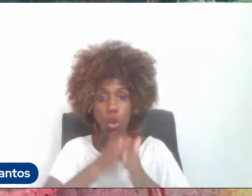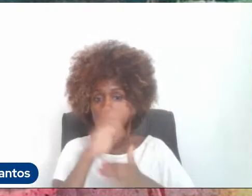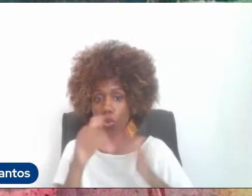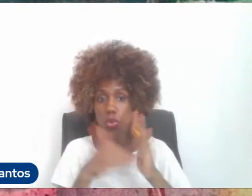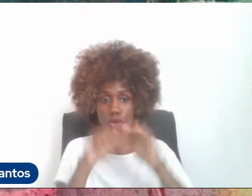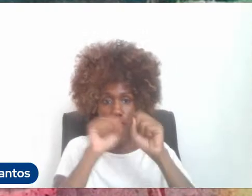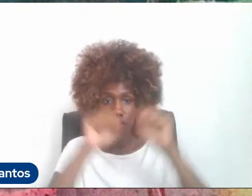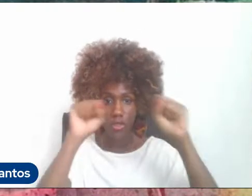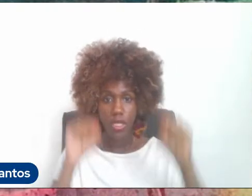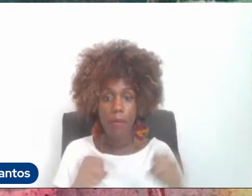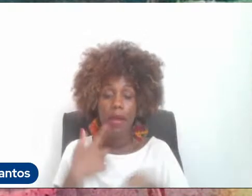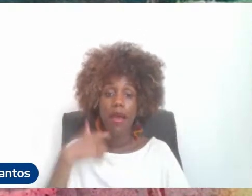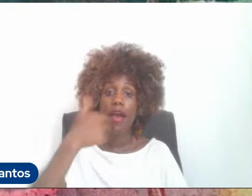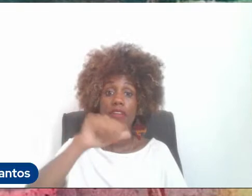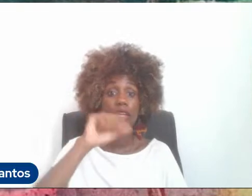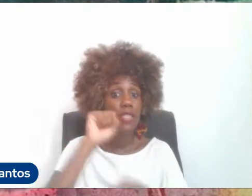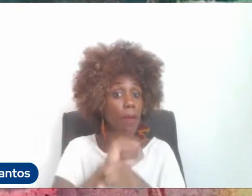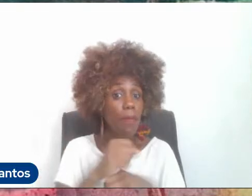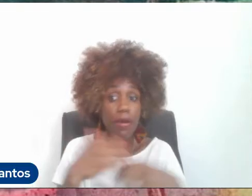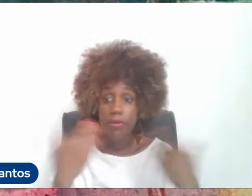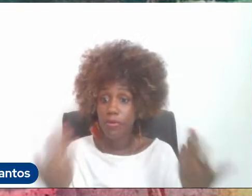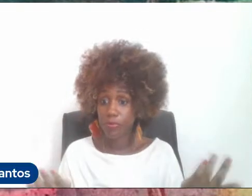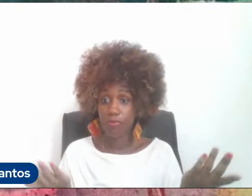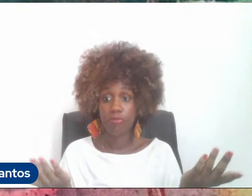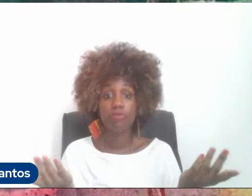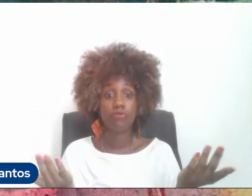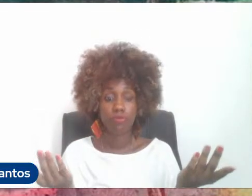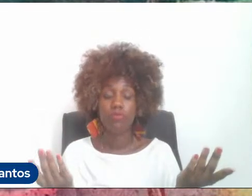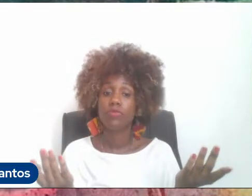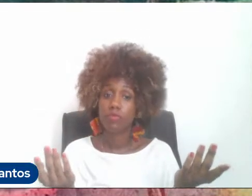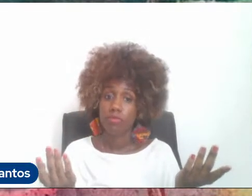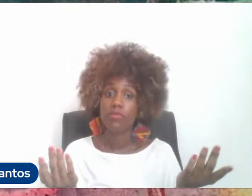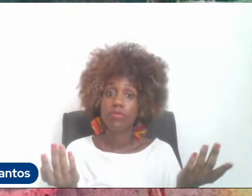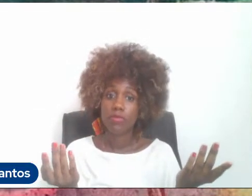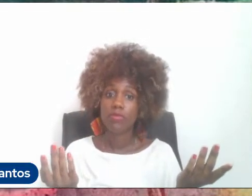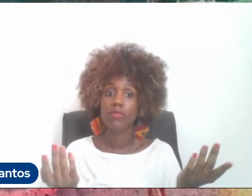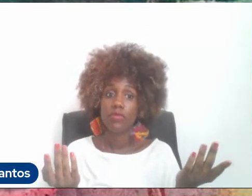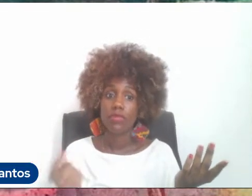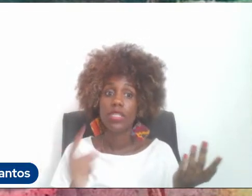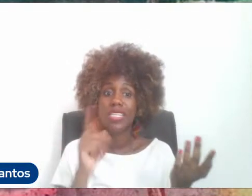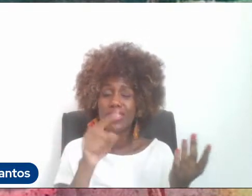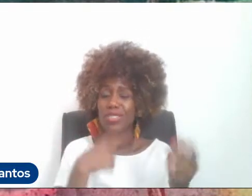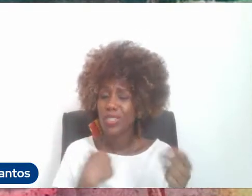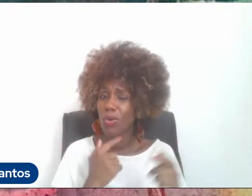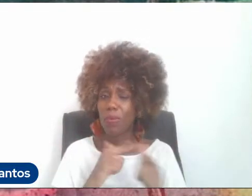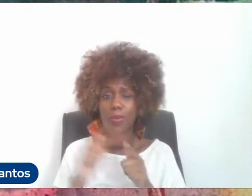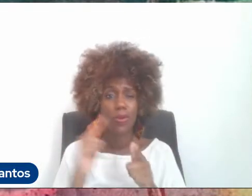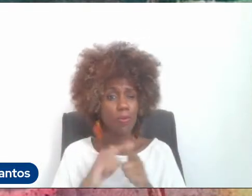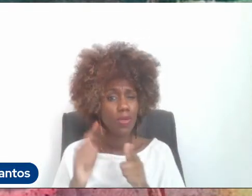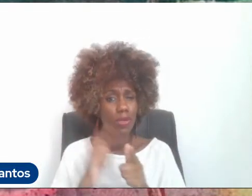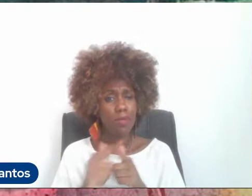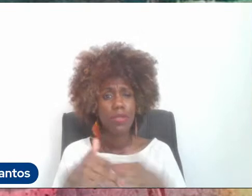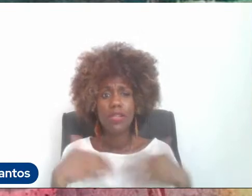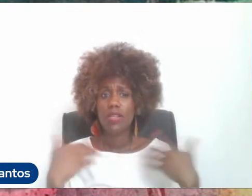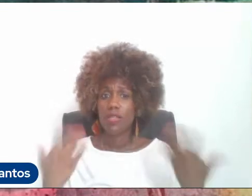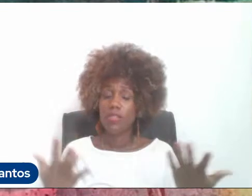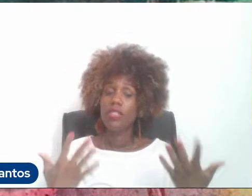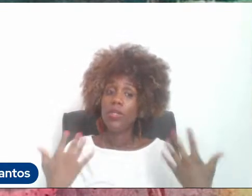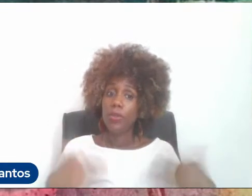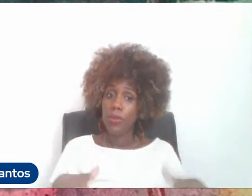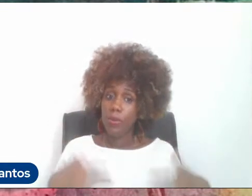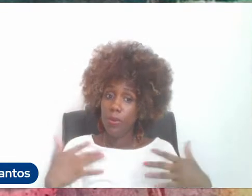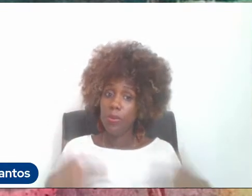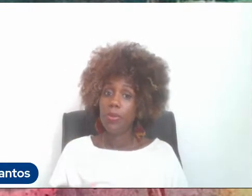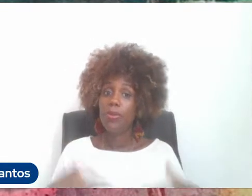E a avaliação parou. Isso criou, imagine uma crise, vocês podem imaginar o tamanho dessa crise, a gente não tem